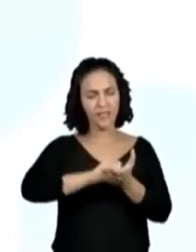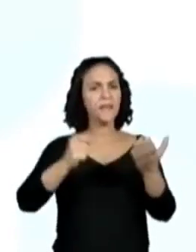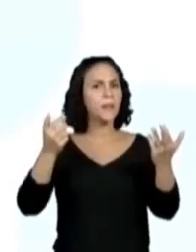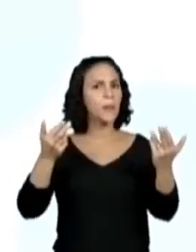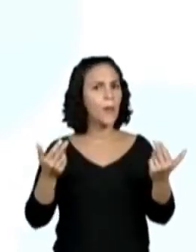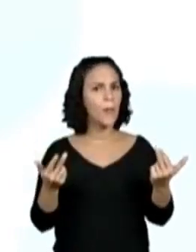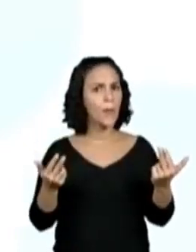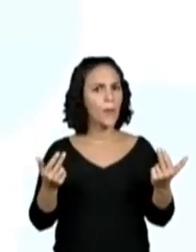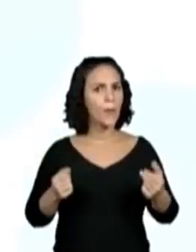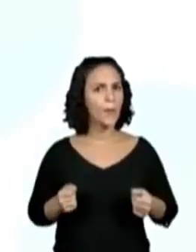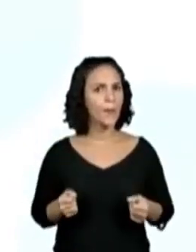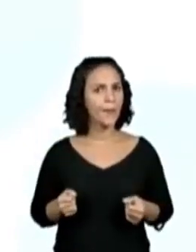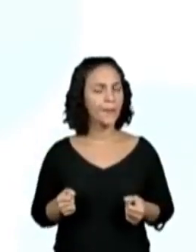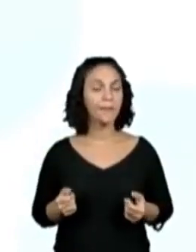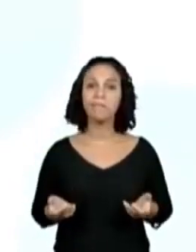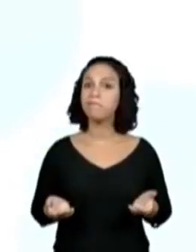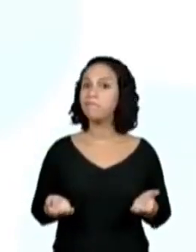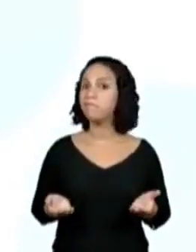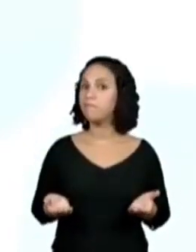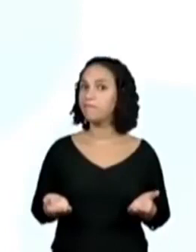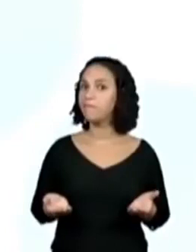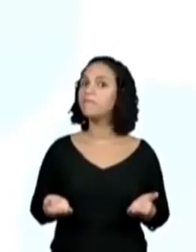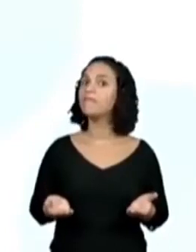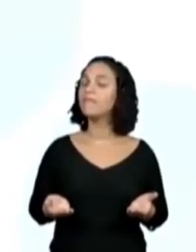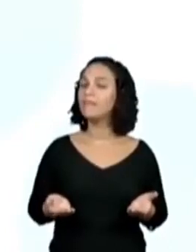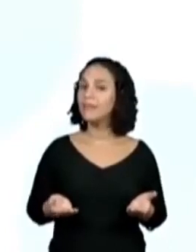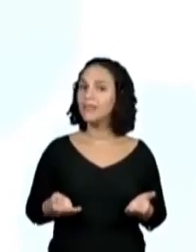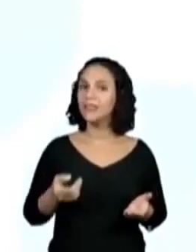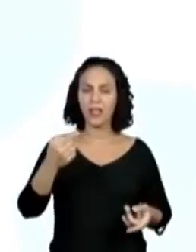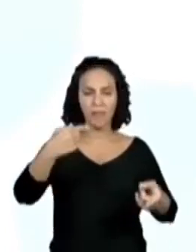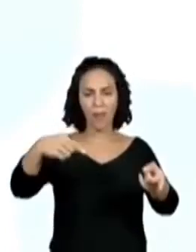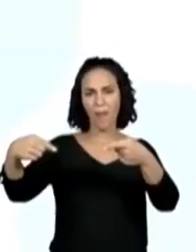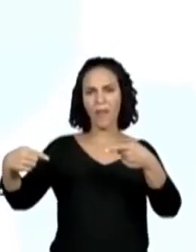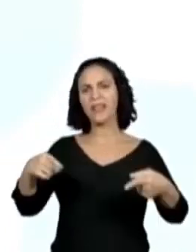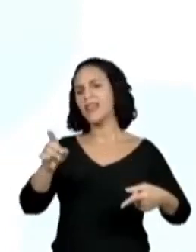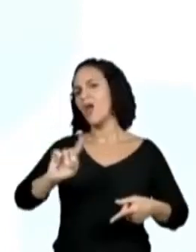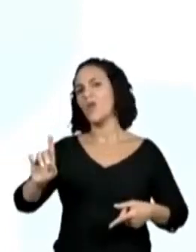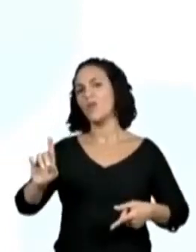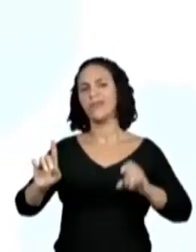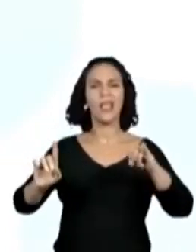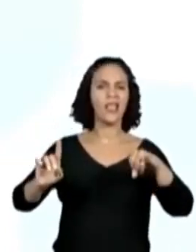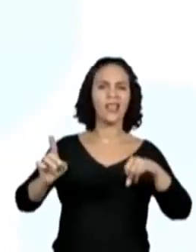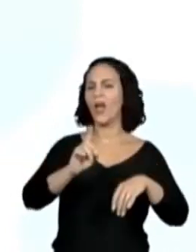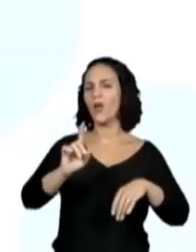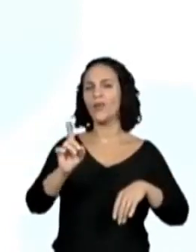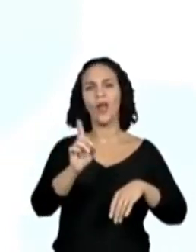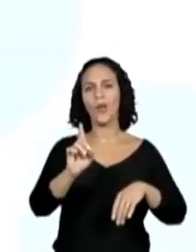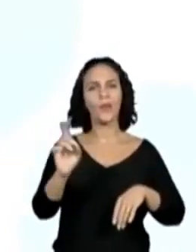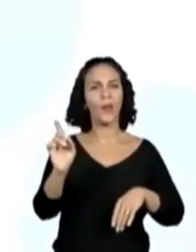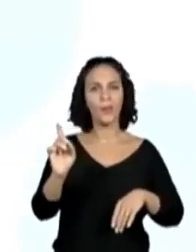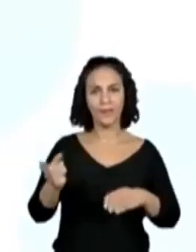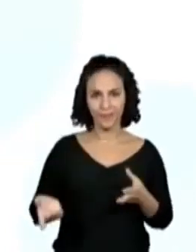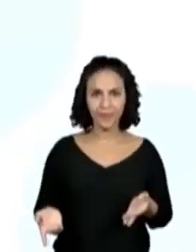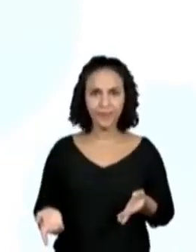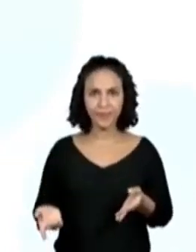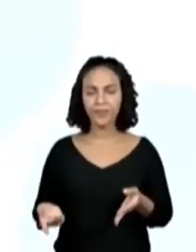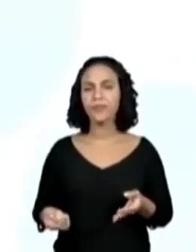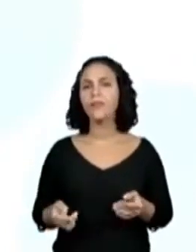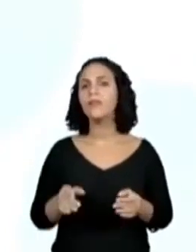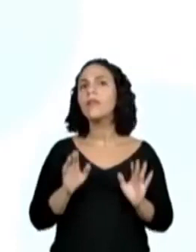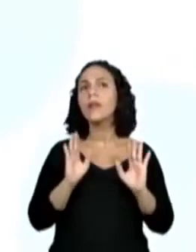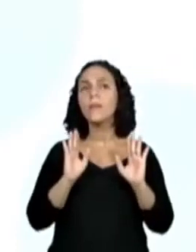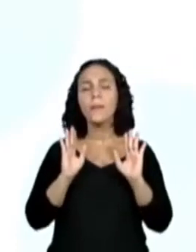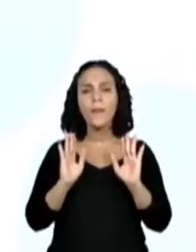é uma pergunta coringa. E o pessoal já falando... Não. Boa. Não. Mas a gente pode